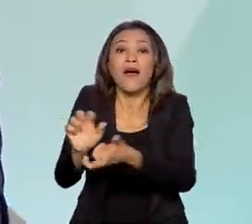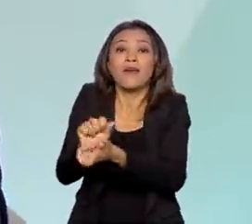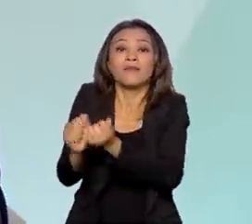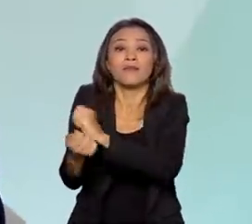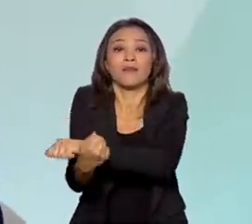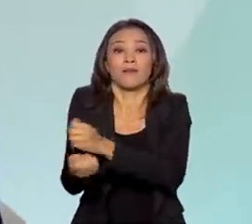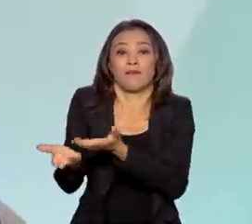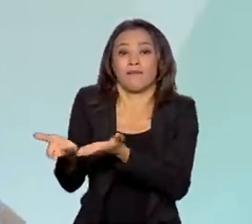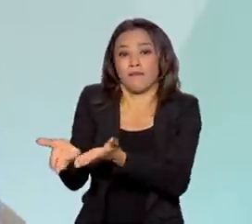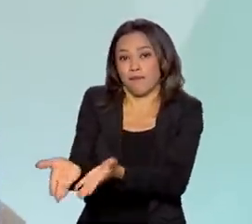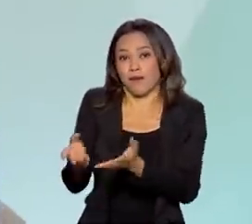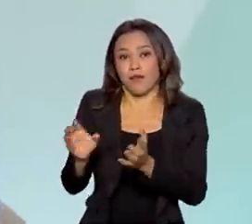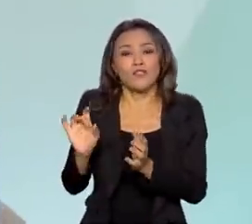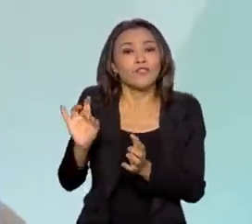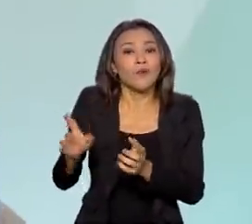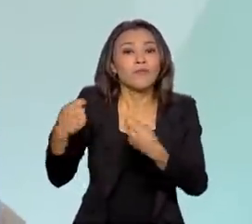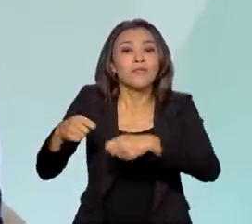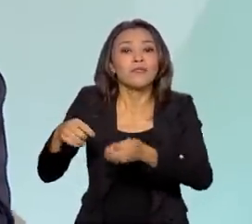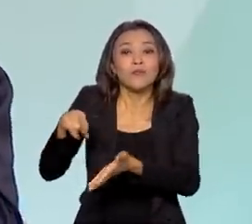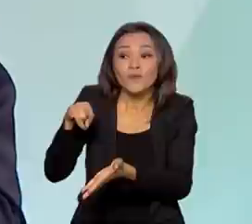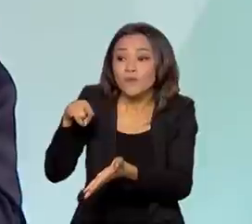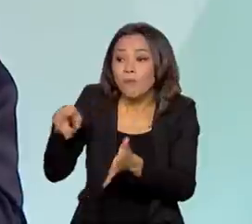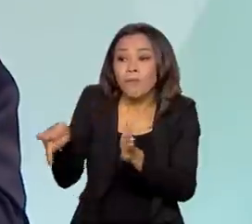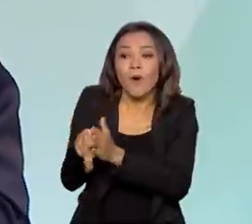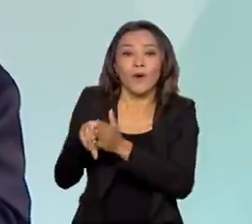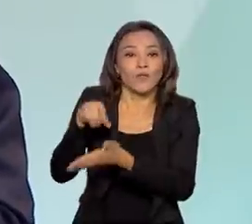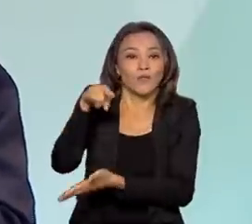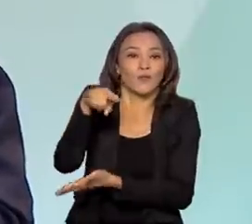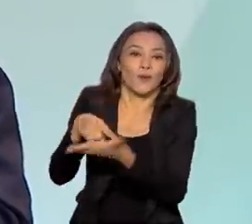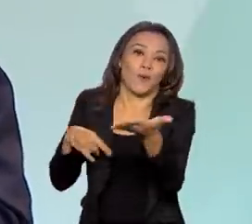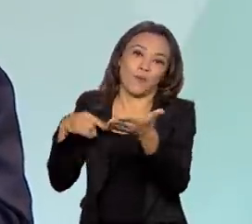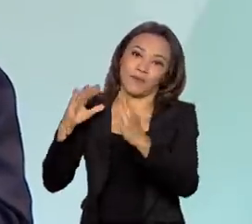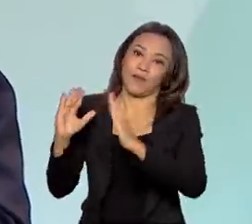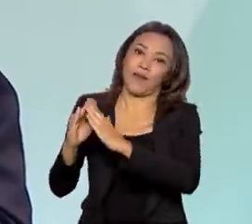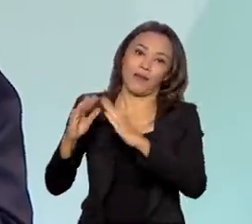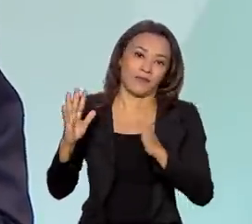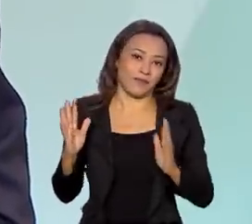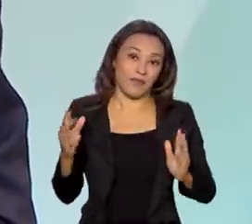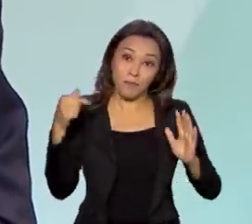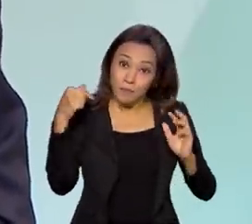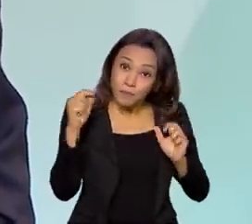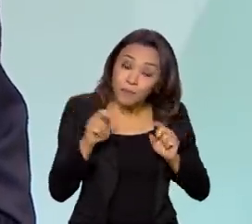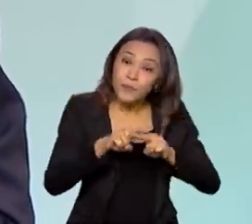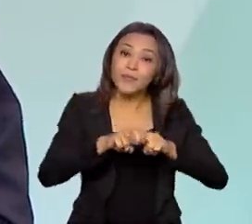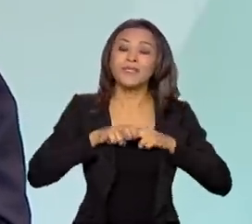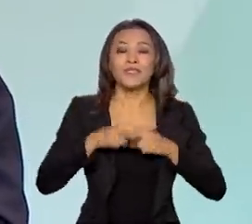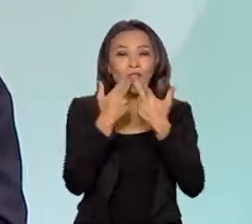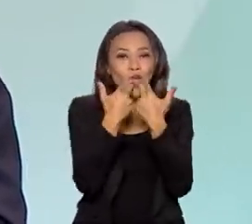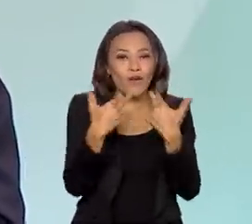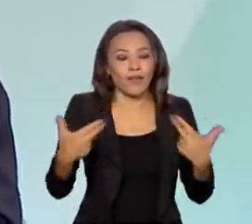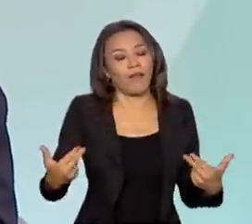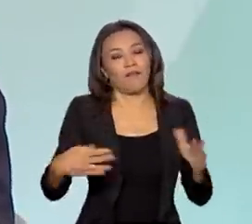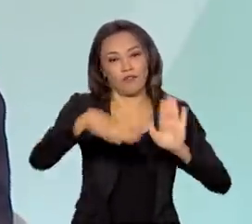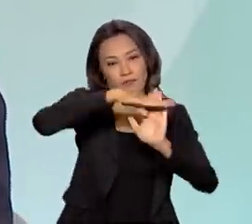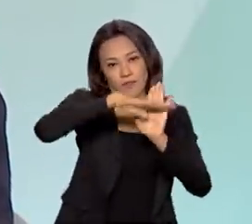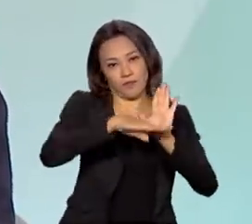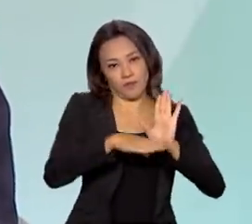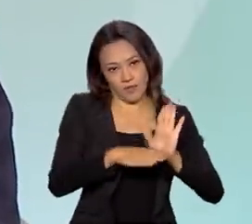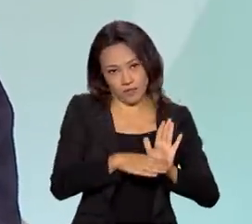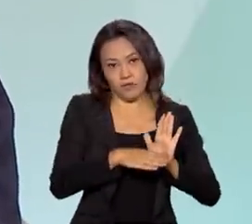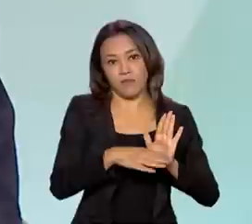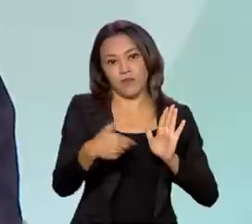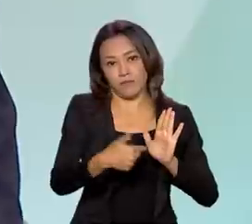foco nesse componente do déficit, o Casa Verde, Amarelo e Nova, trazendo, pela primeira vez, uma política